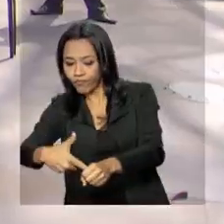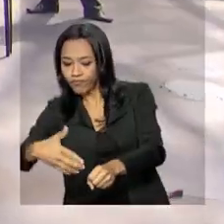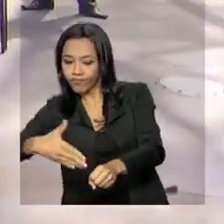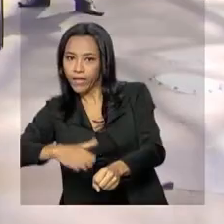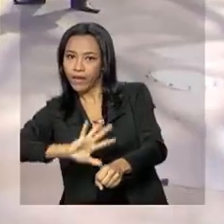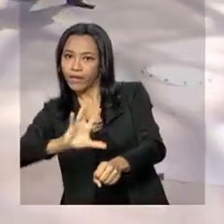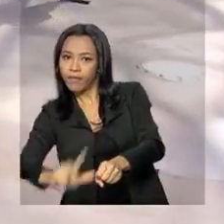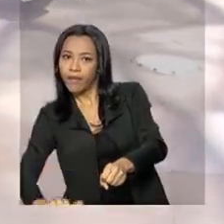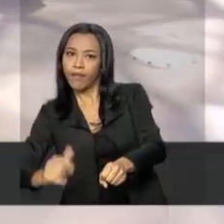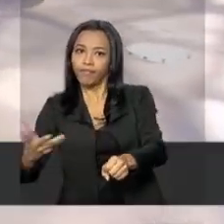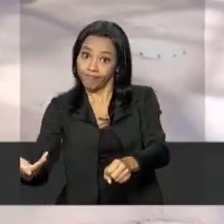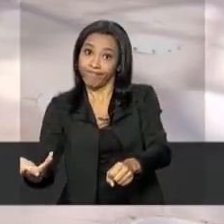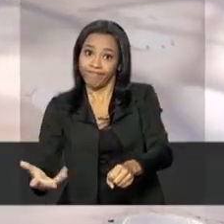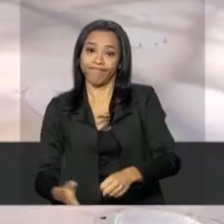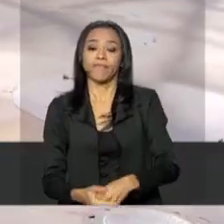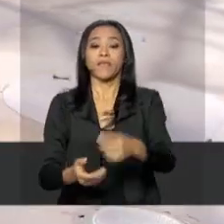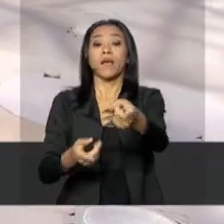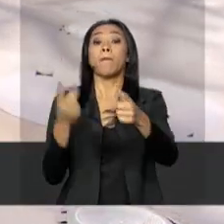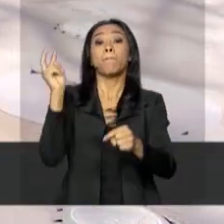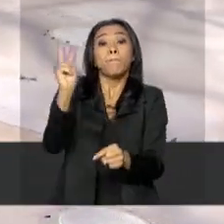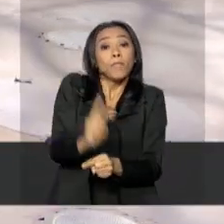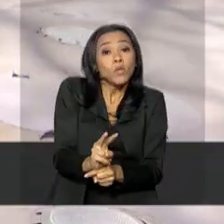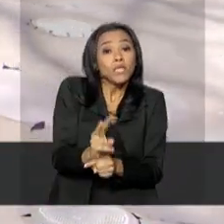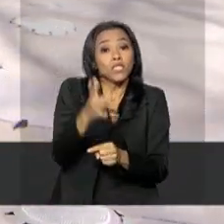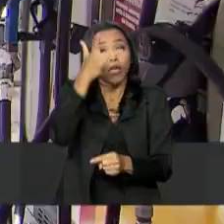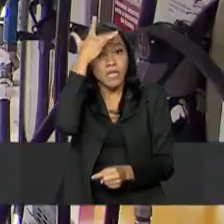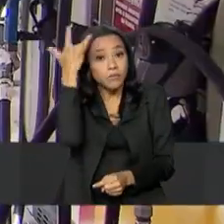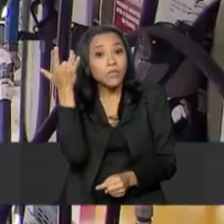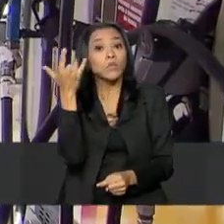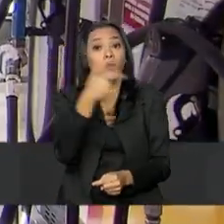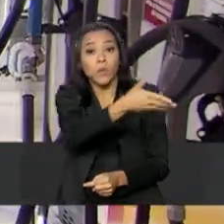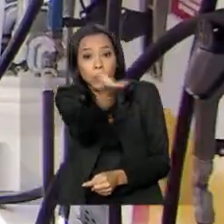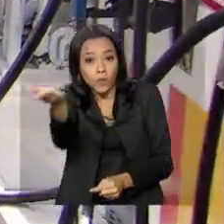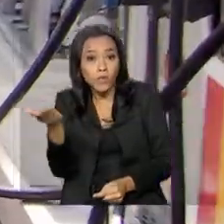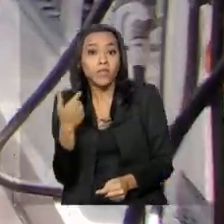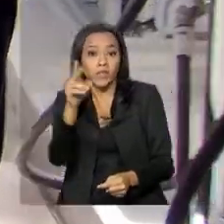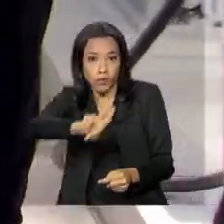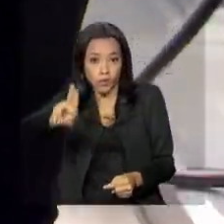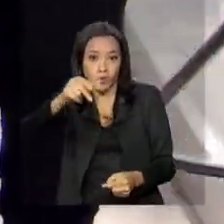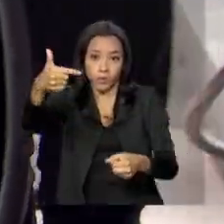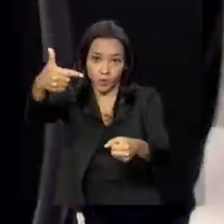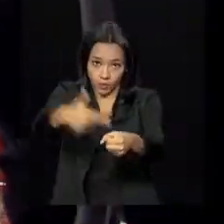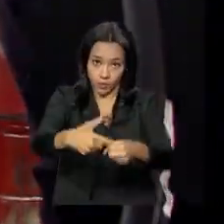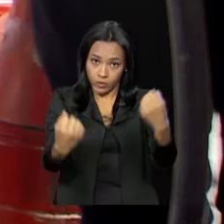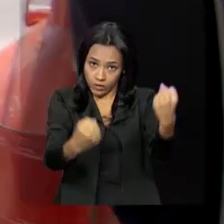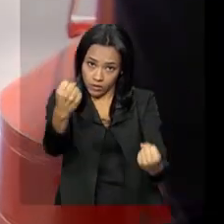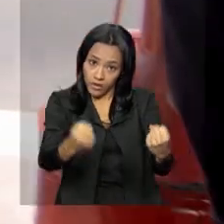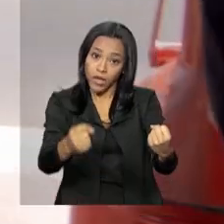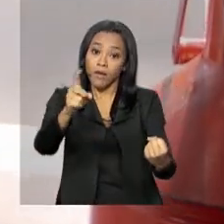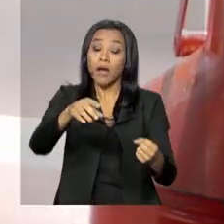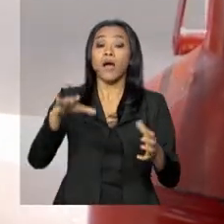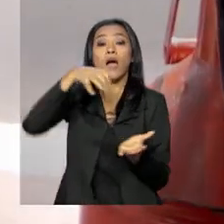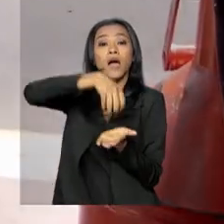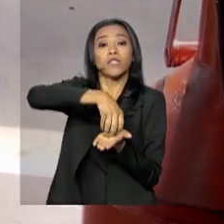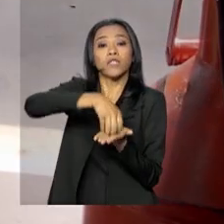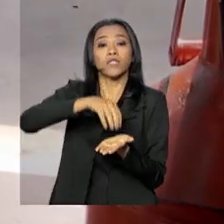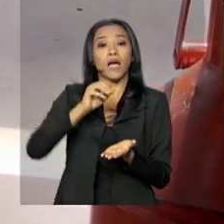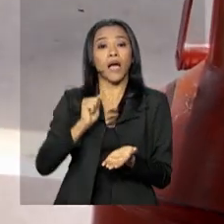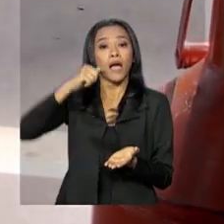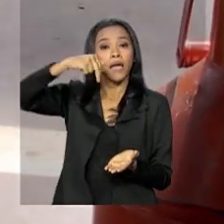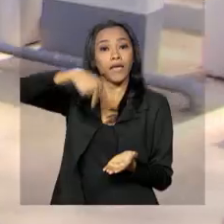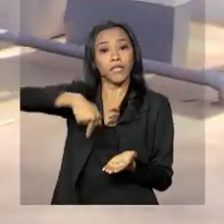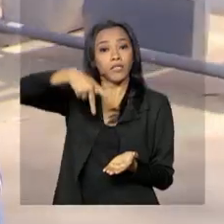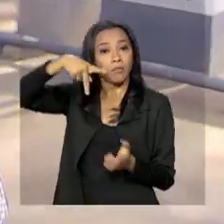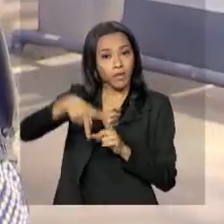ruim, né? Para proteger o consumidor de situações como essa, a Agência Nacional do Petróleo, ANP, fiscaliza